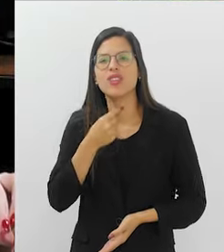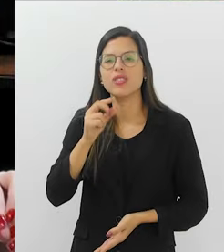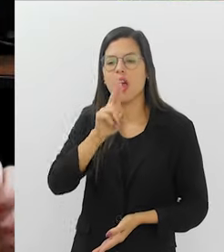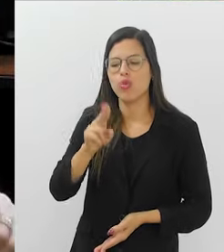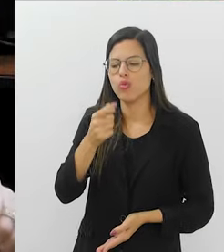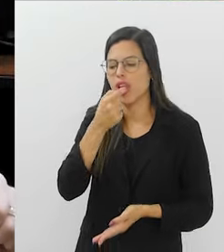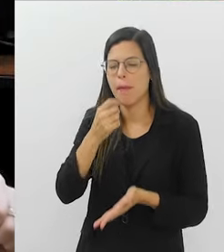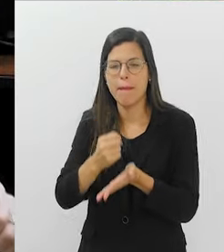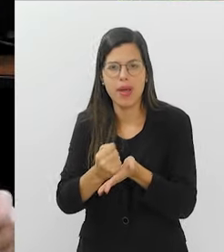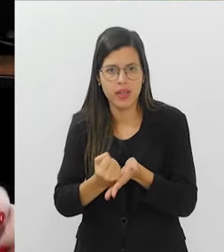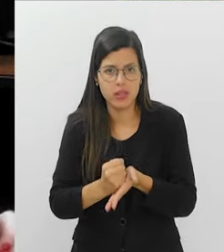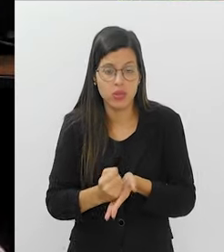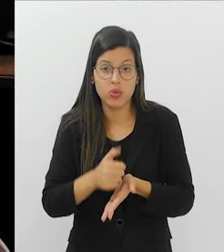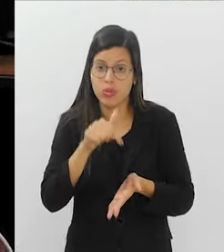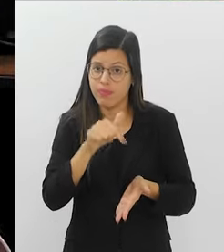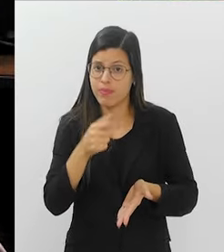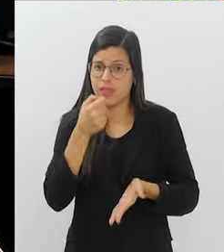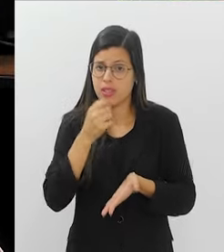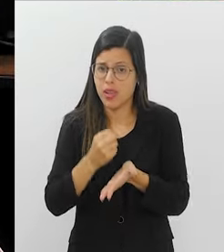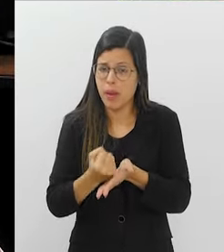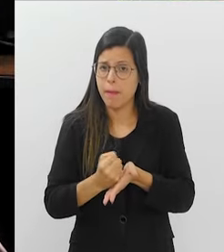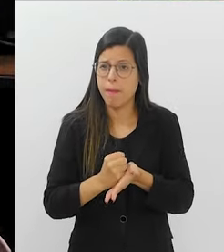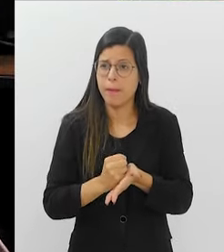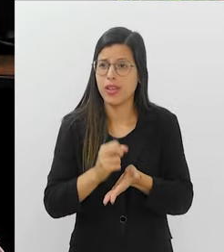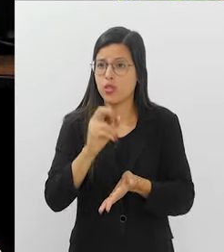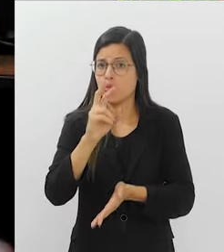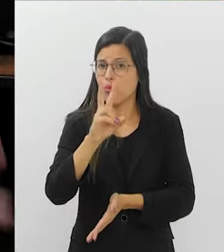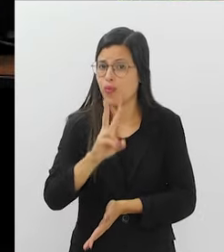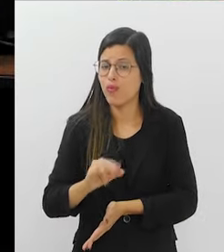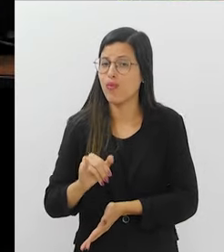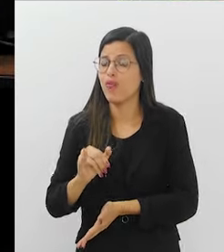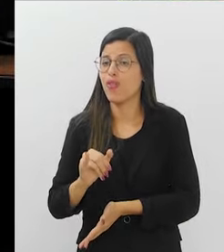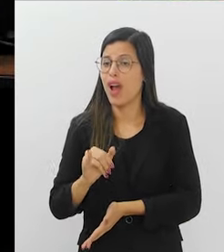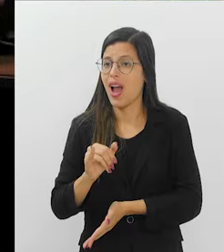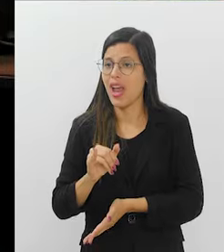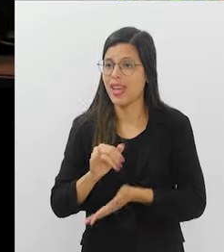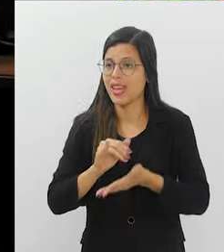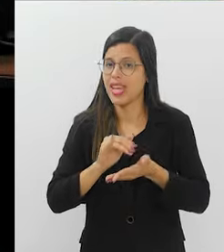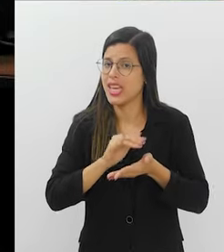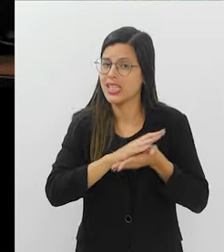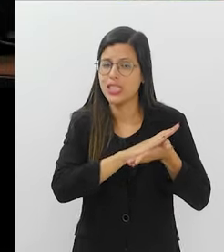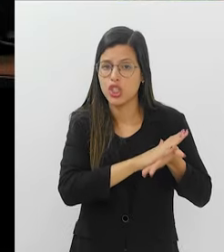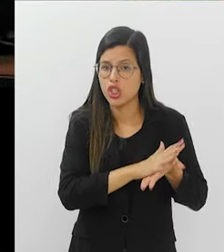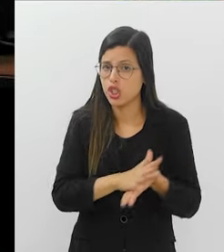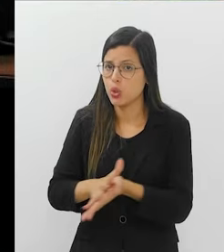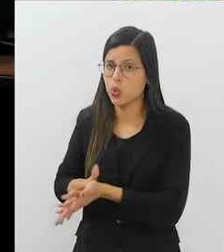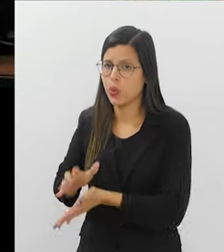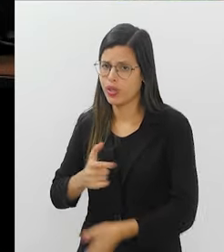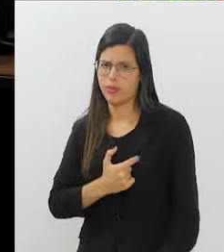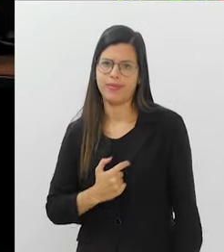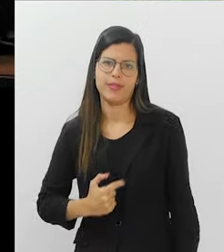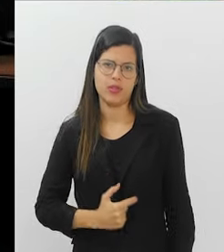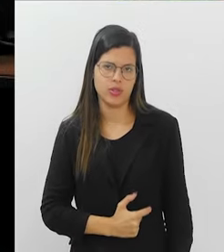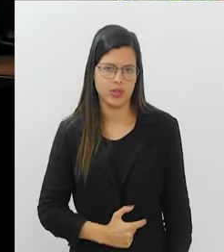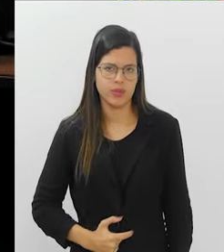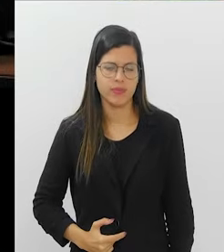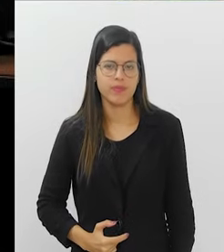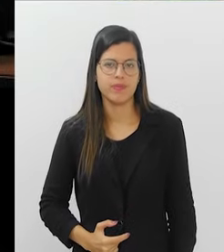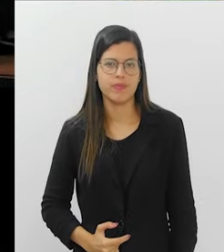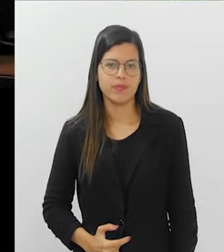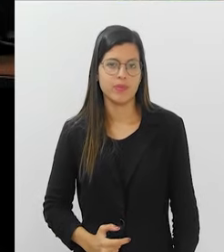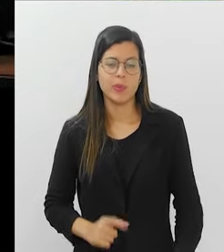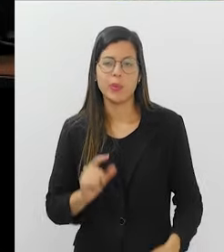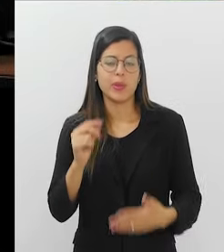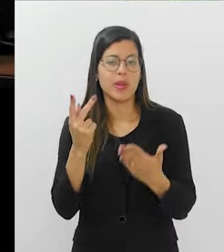inflamada, vamos usar um antibiótico. Esses antibióticos, eles vão matar a nossa flora intestinal.